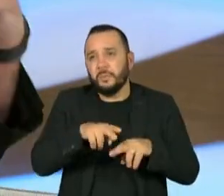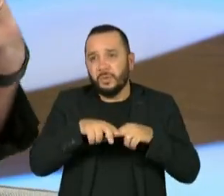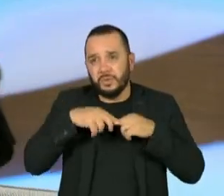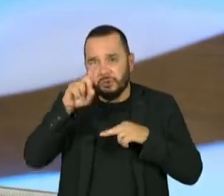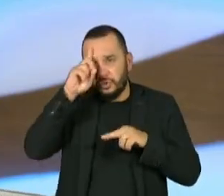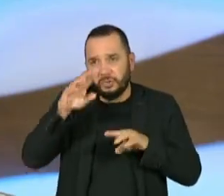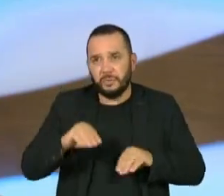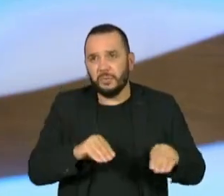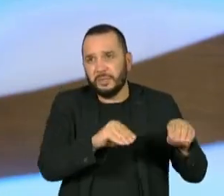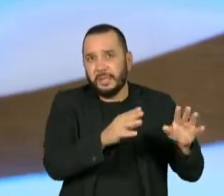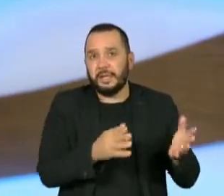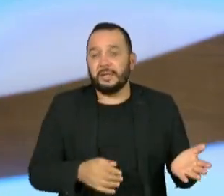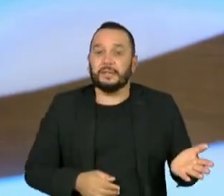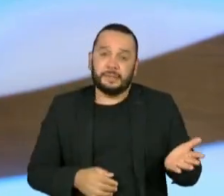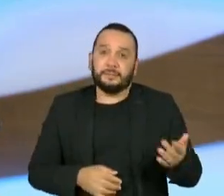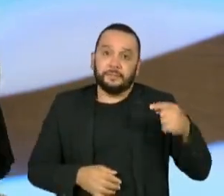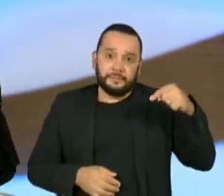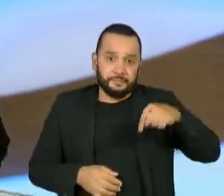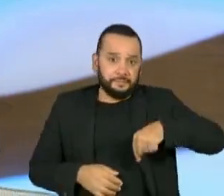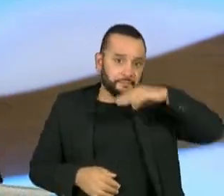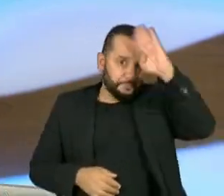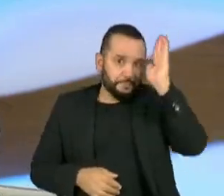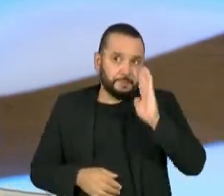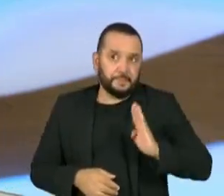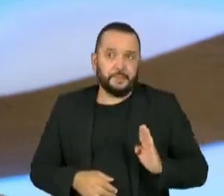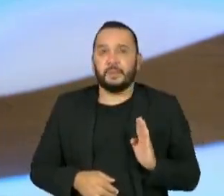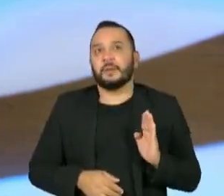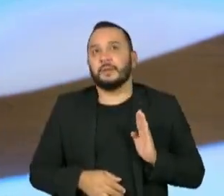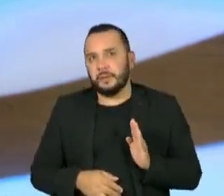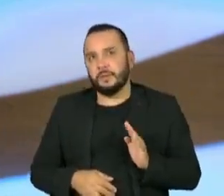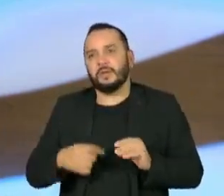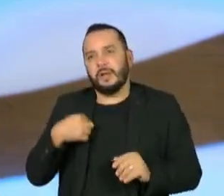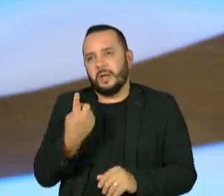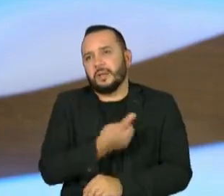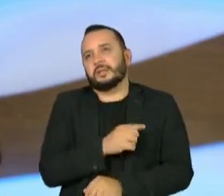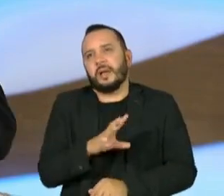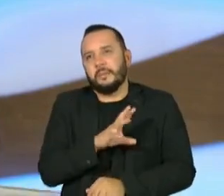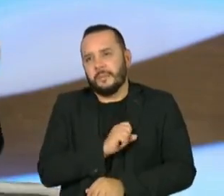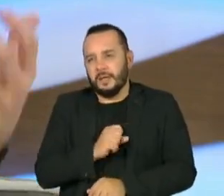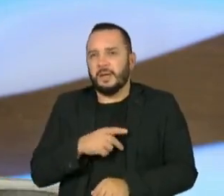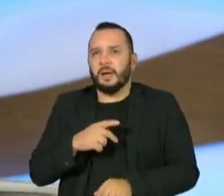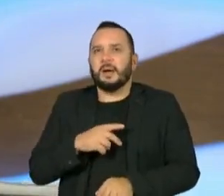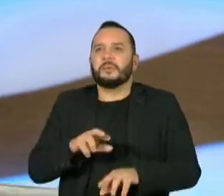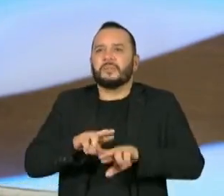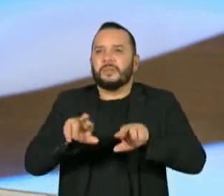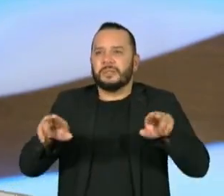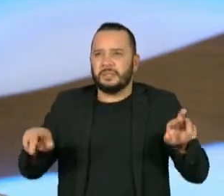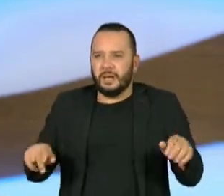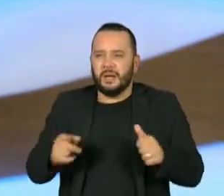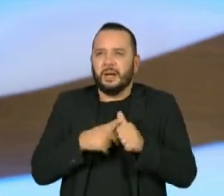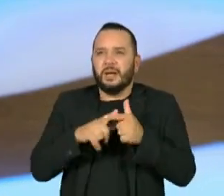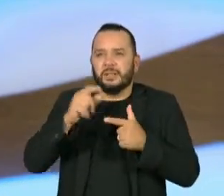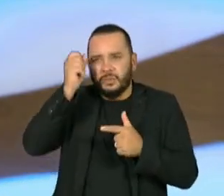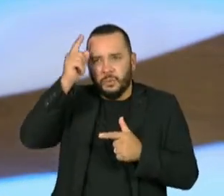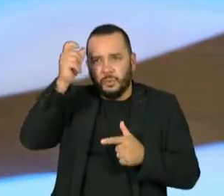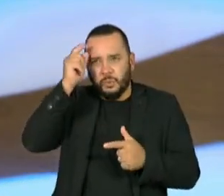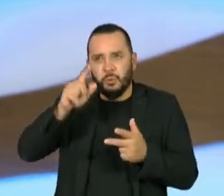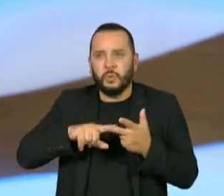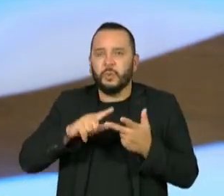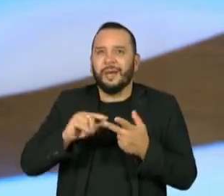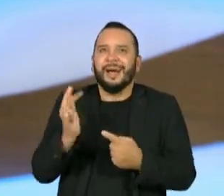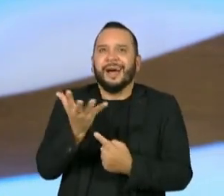disputa doida do Brasil, todos nós que amamos a diversidade, a cultura, as artes, a gente tem que ficar atento a isso,